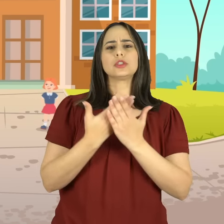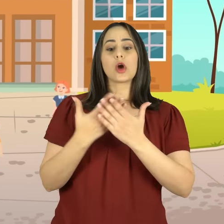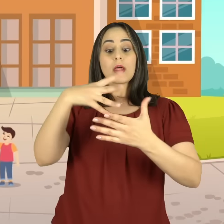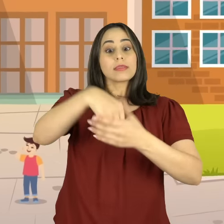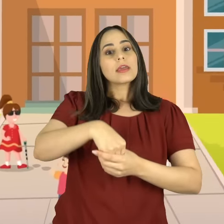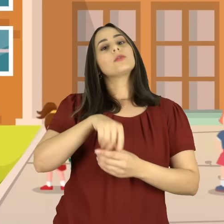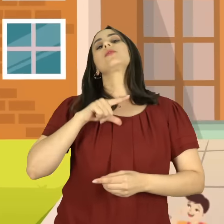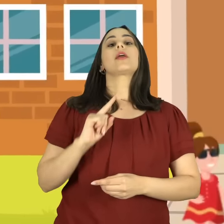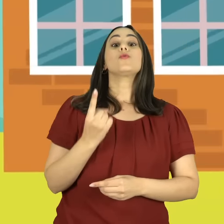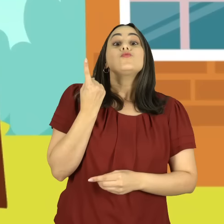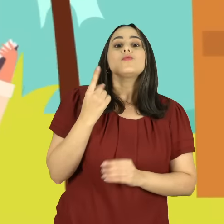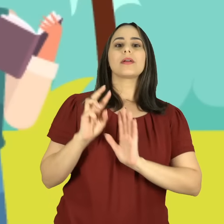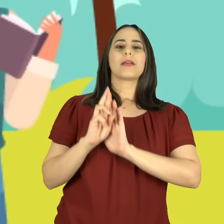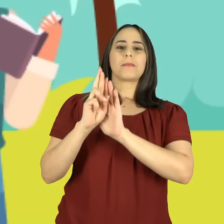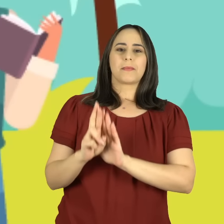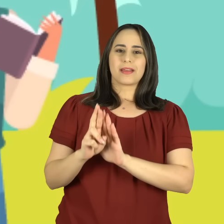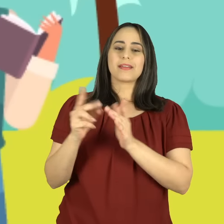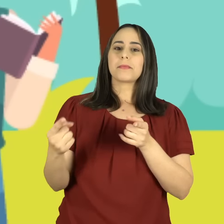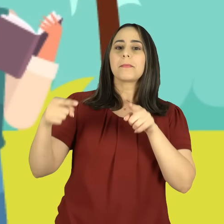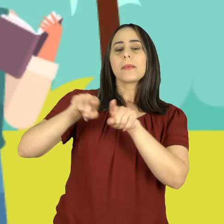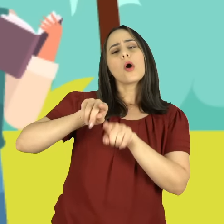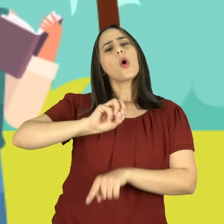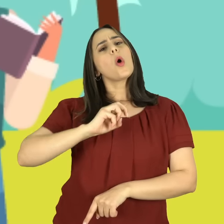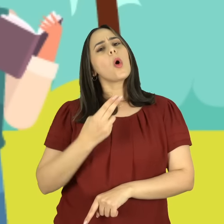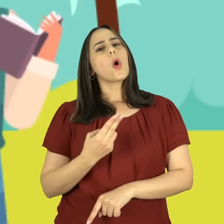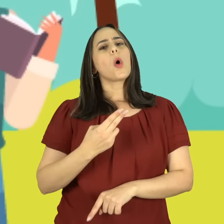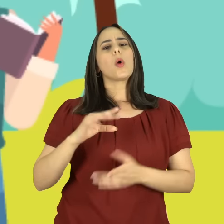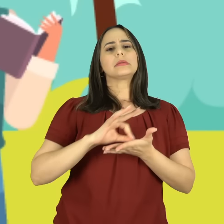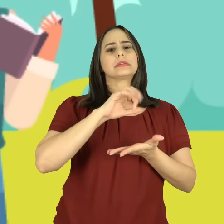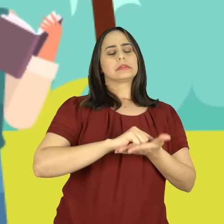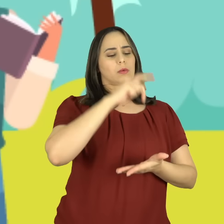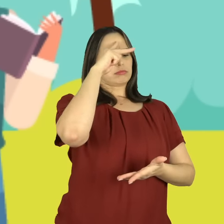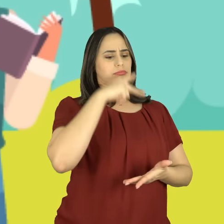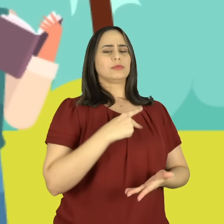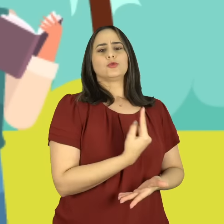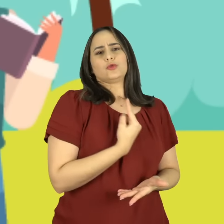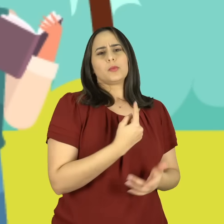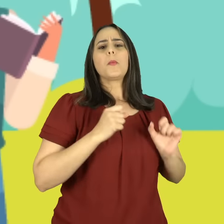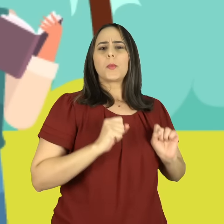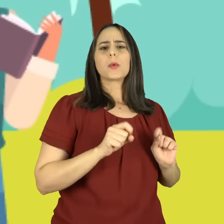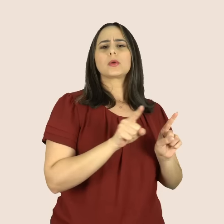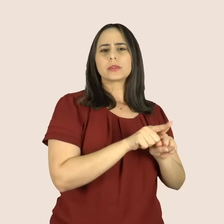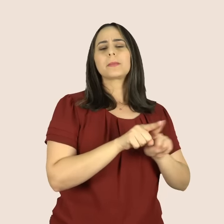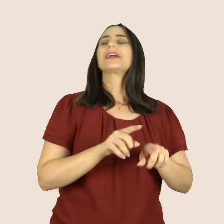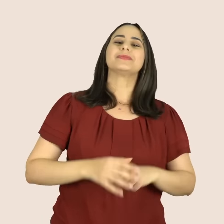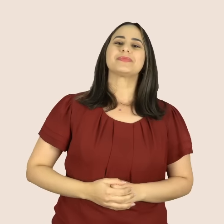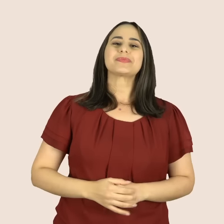estabelecimentos de ensino em que houver pelo menos um representante credenciado ou através de inscrição individual.